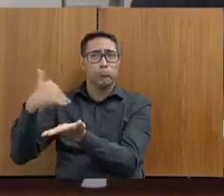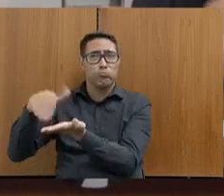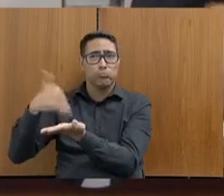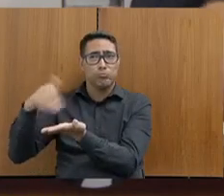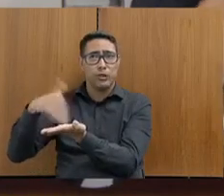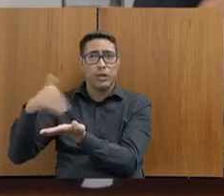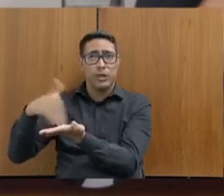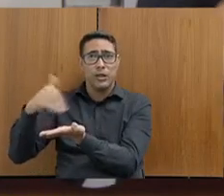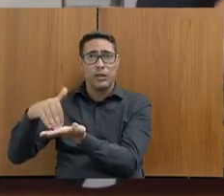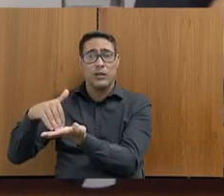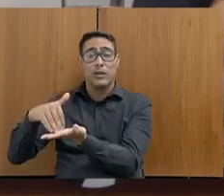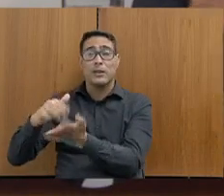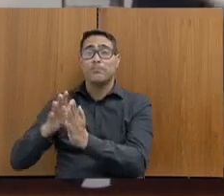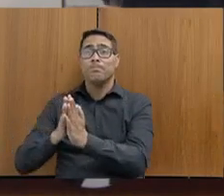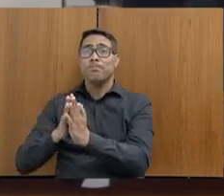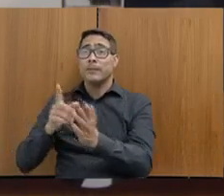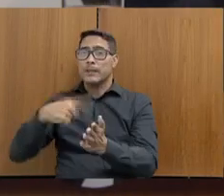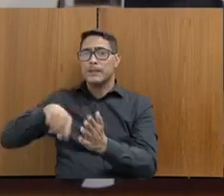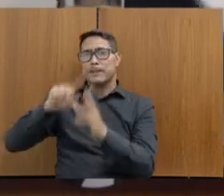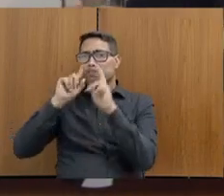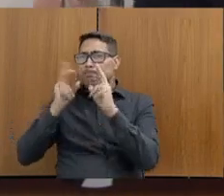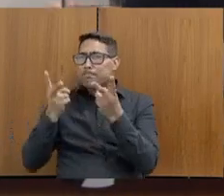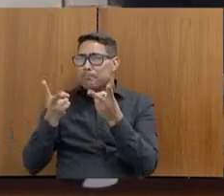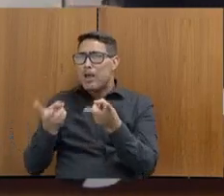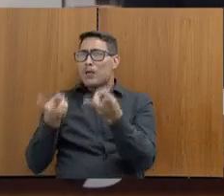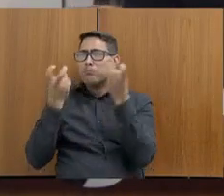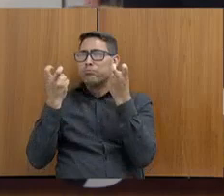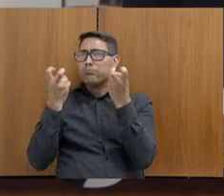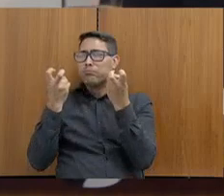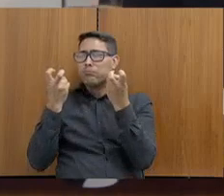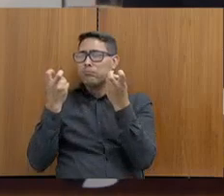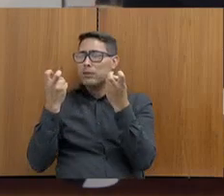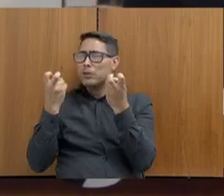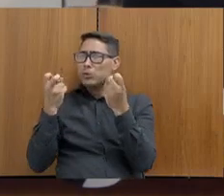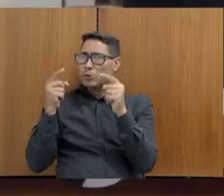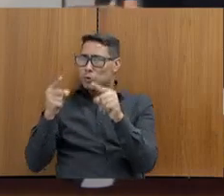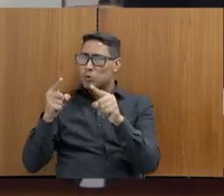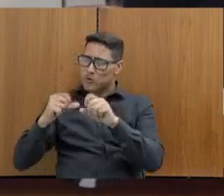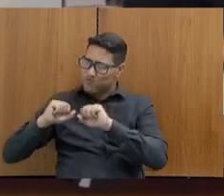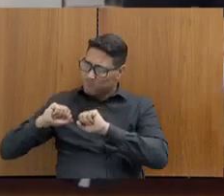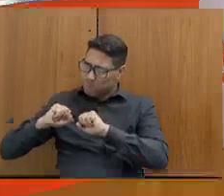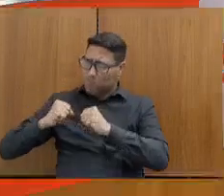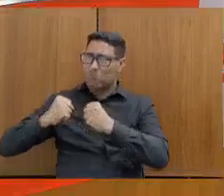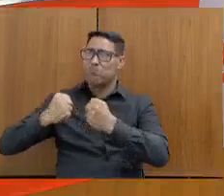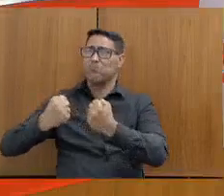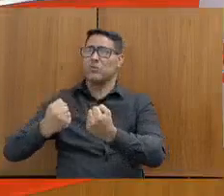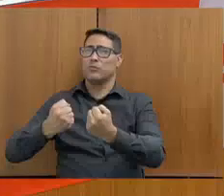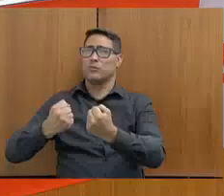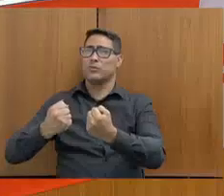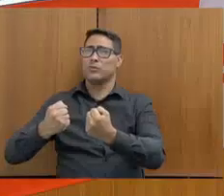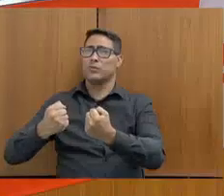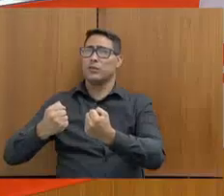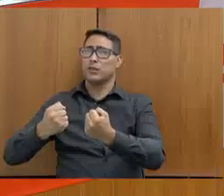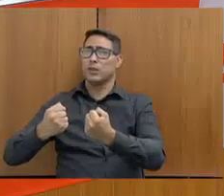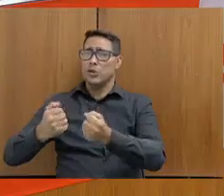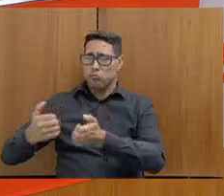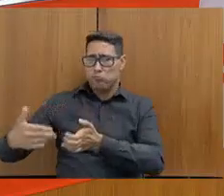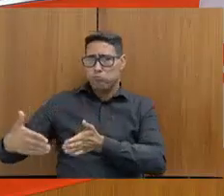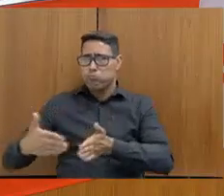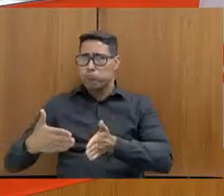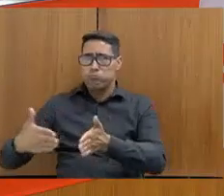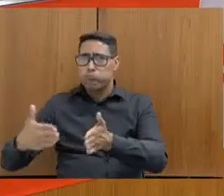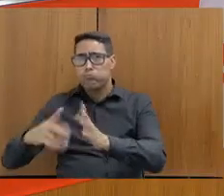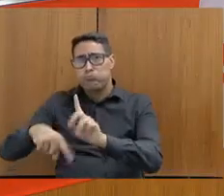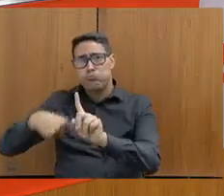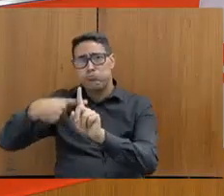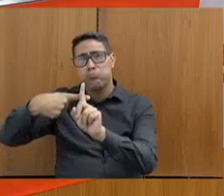a gente percebeu a determinação, rumos, e os rumos são positivos. Quando se